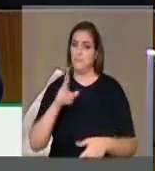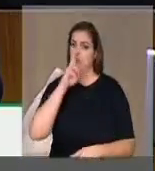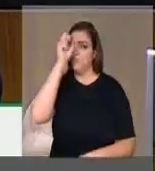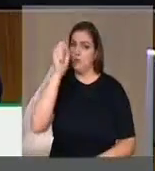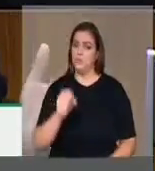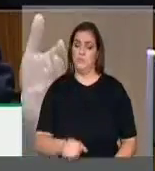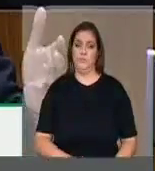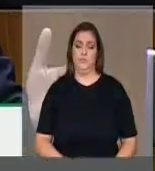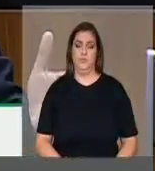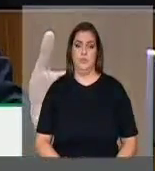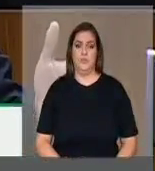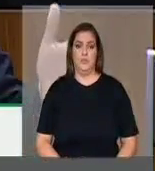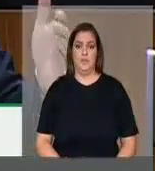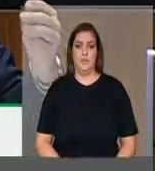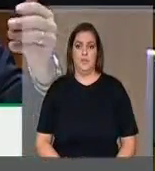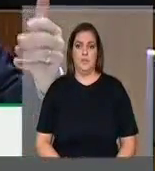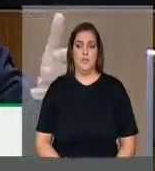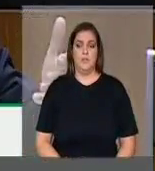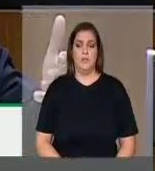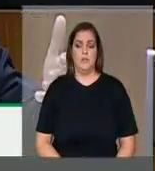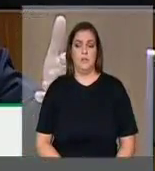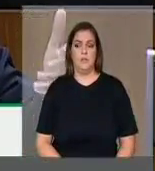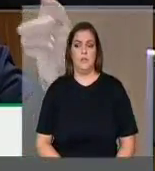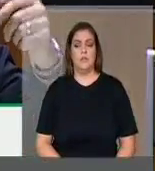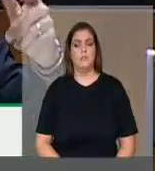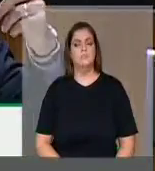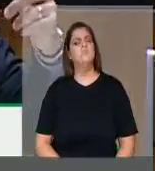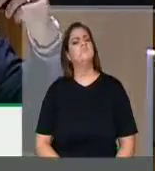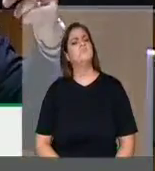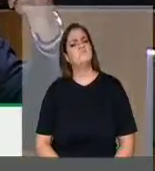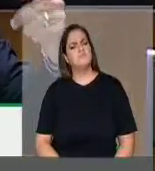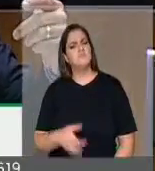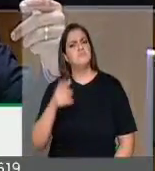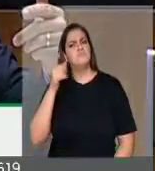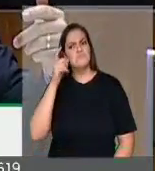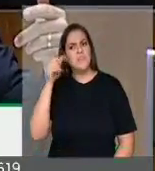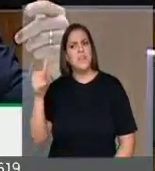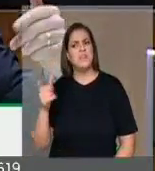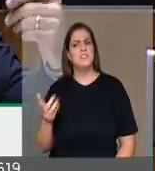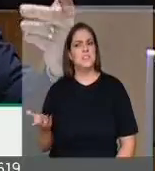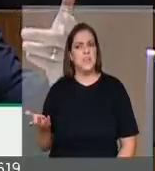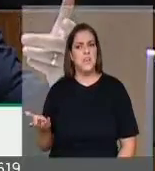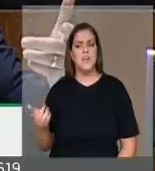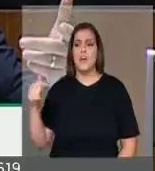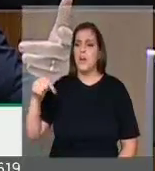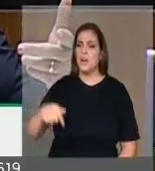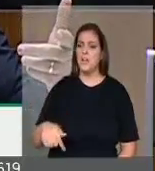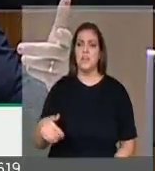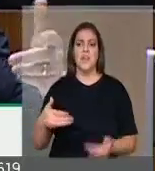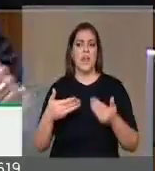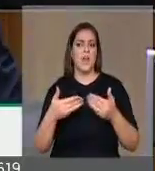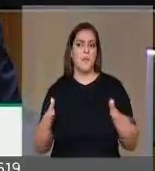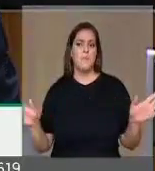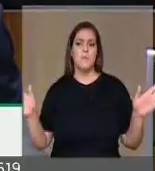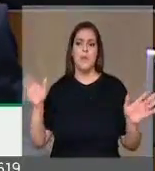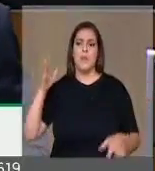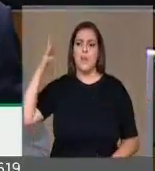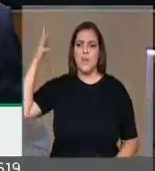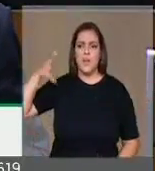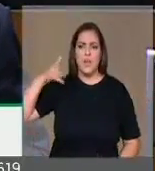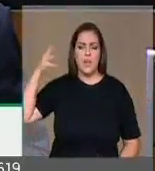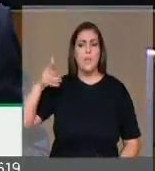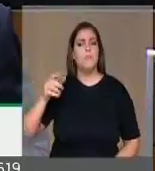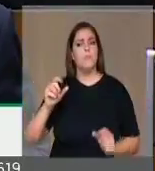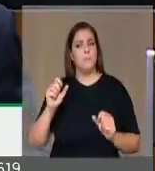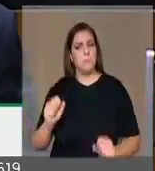interessante que a gente vem aqui e abre um espaço para aqueles que estão falando que querem fazer a reestruturação possam